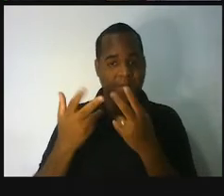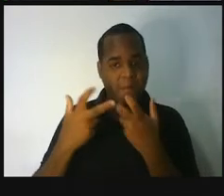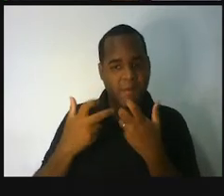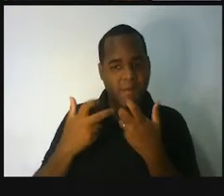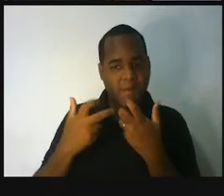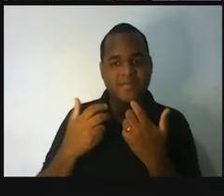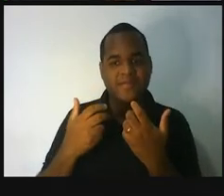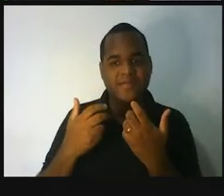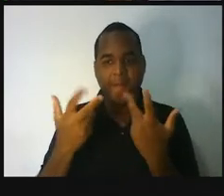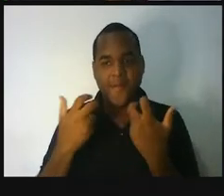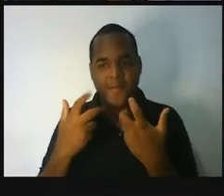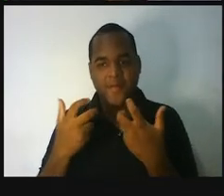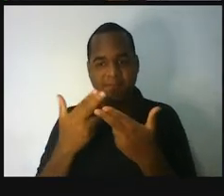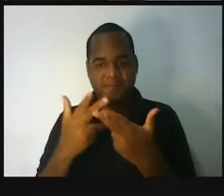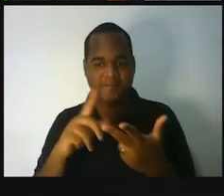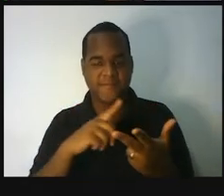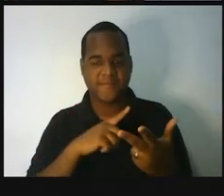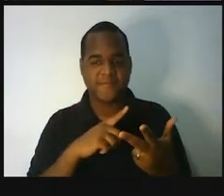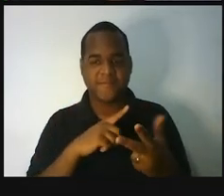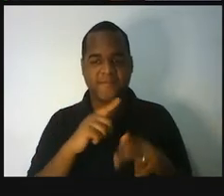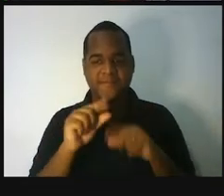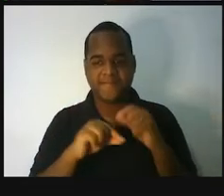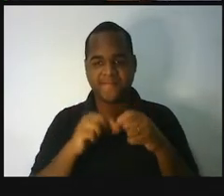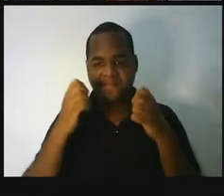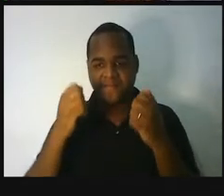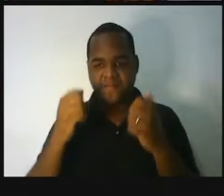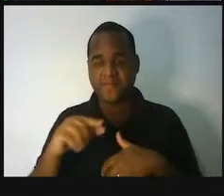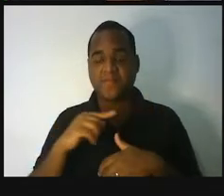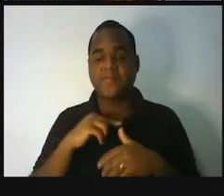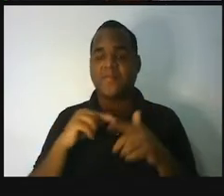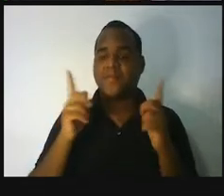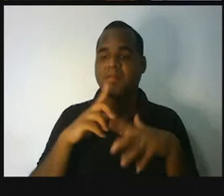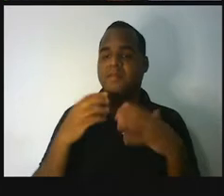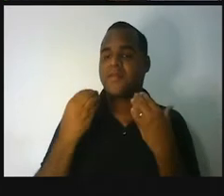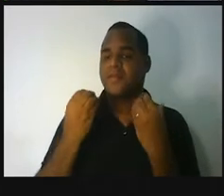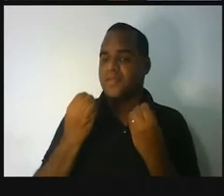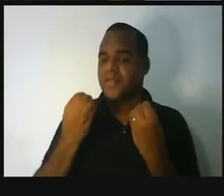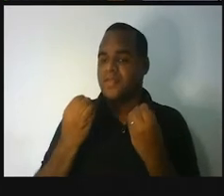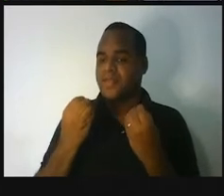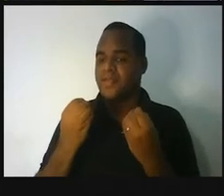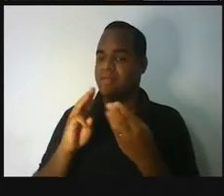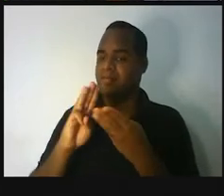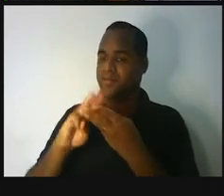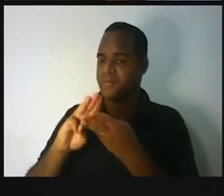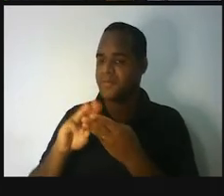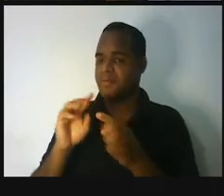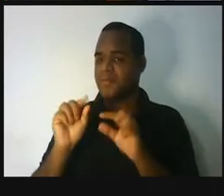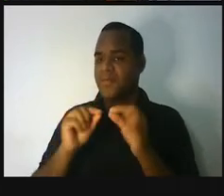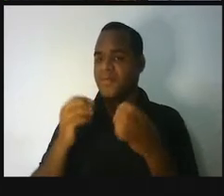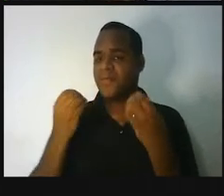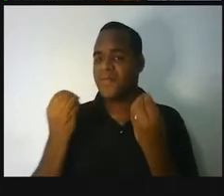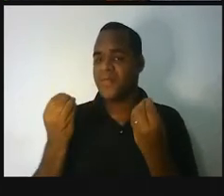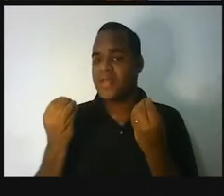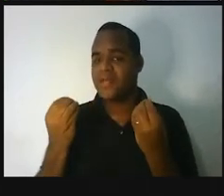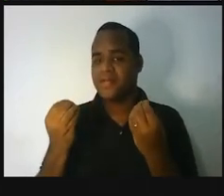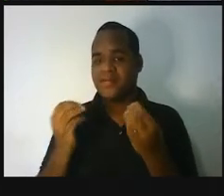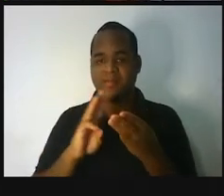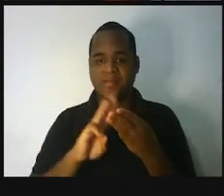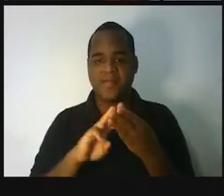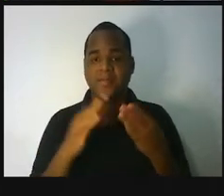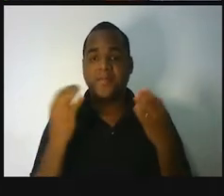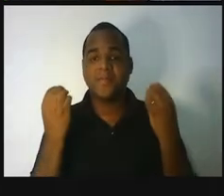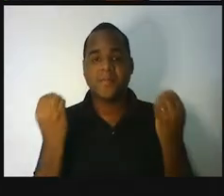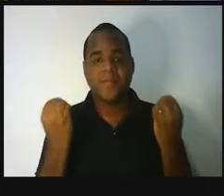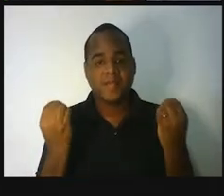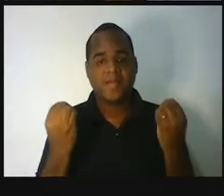né? Perceber isso quando a gente entende pra que matemática. Matemática pra que, professor?